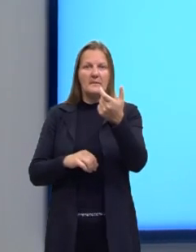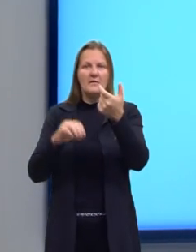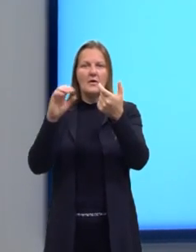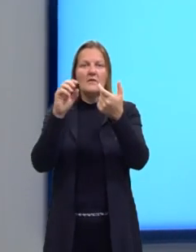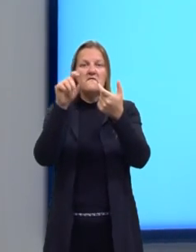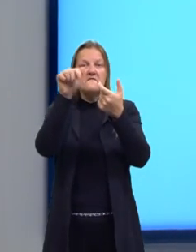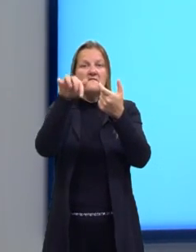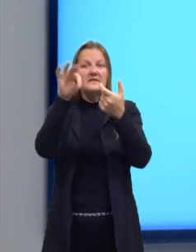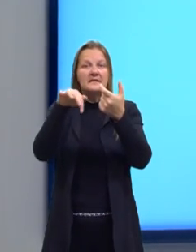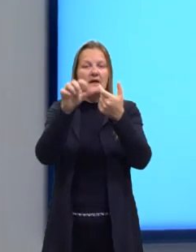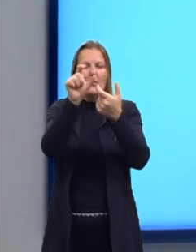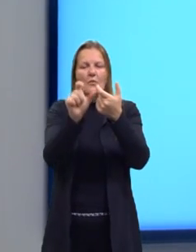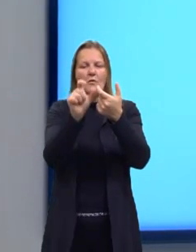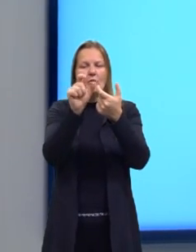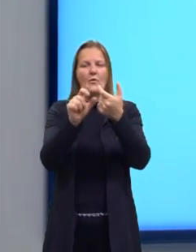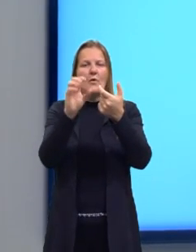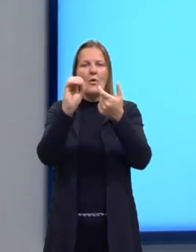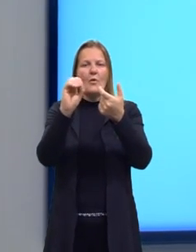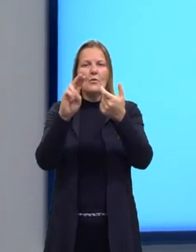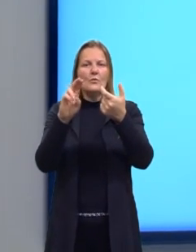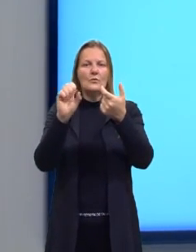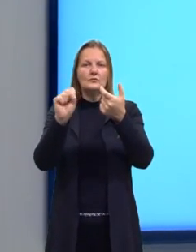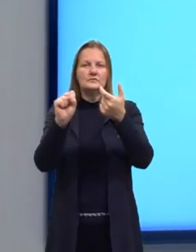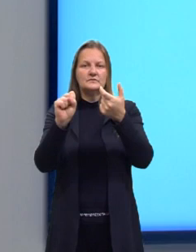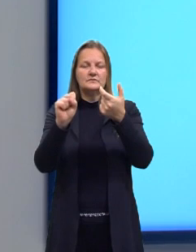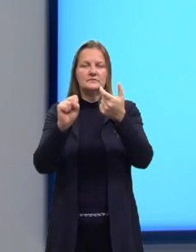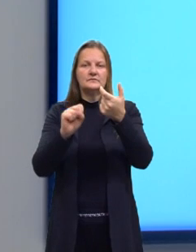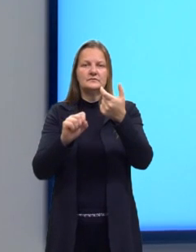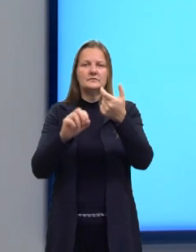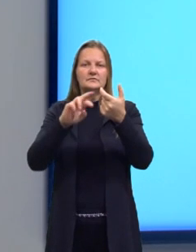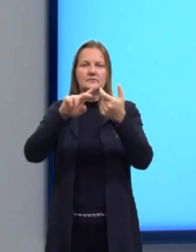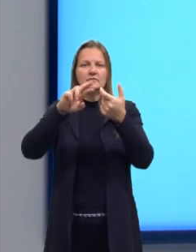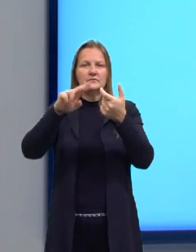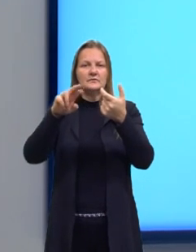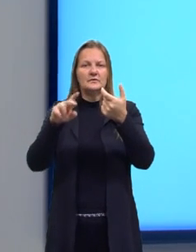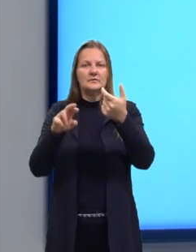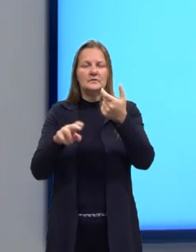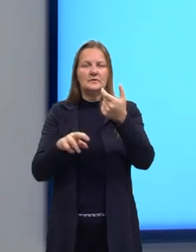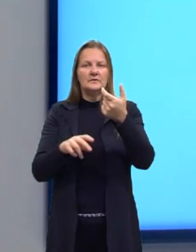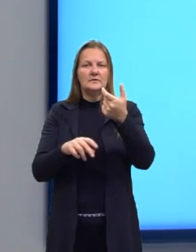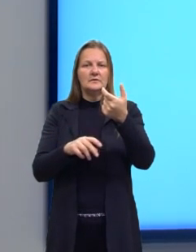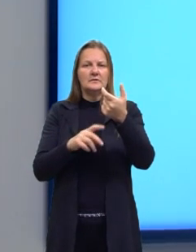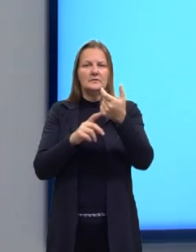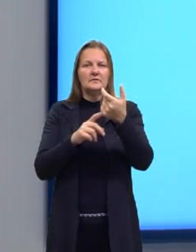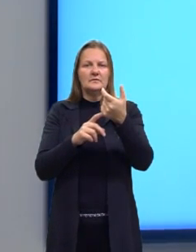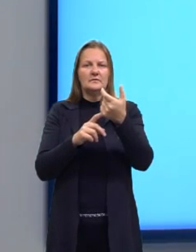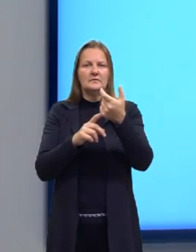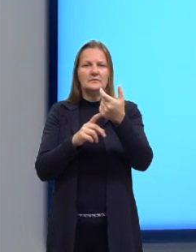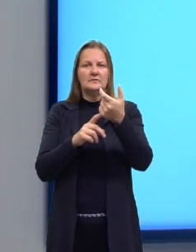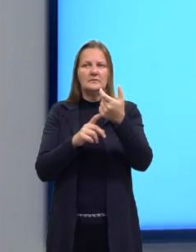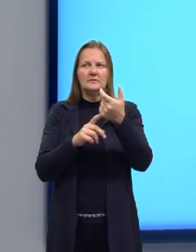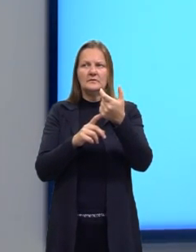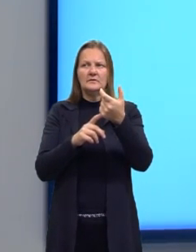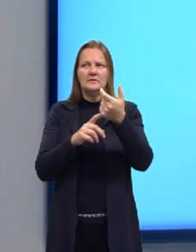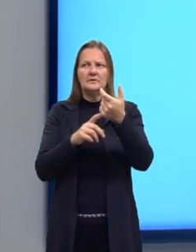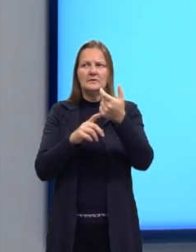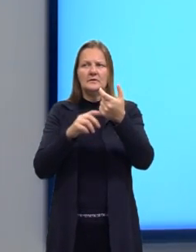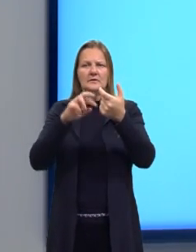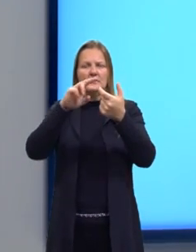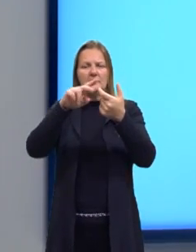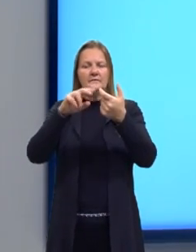inless, useless, faithless, inive, creative, talkative. Então, assim vai,